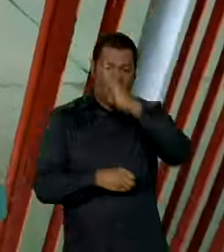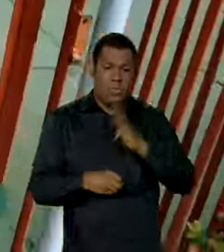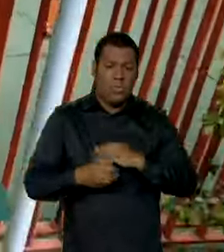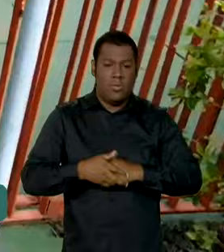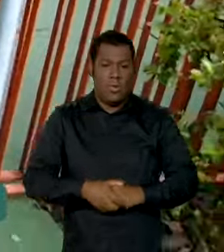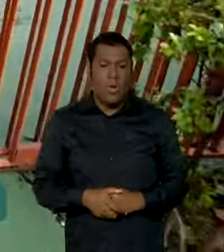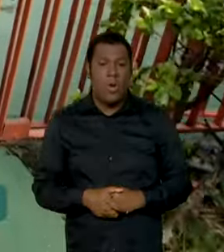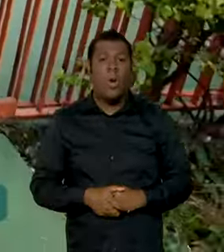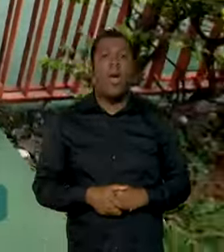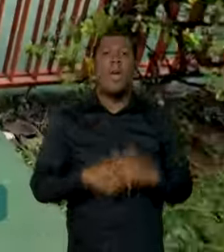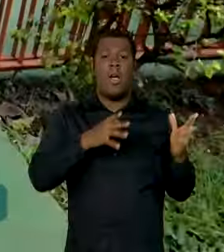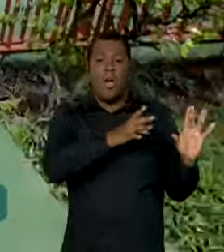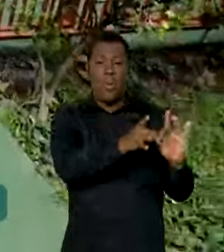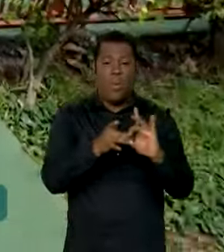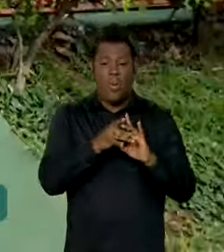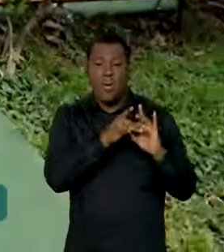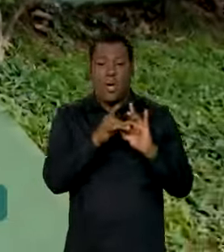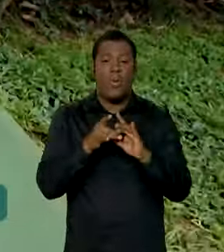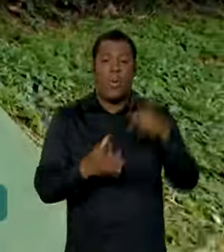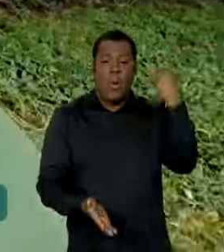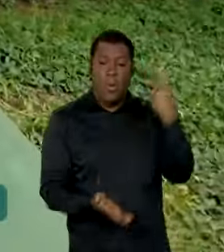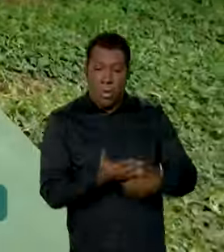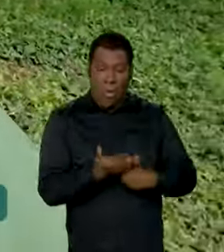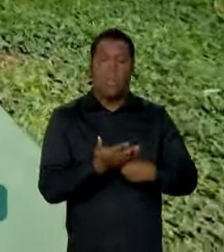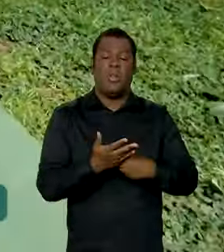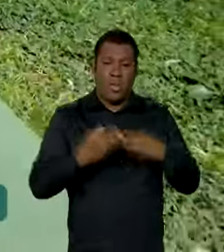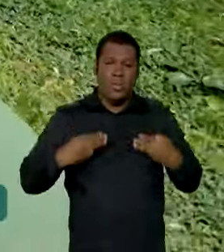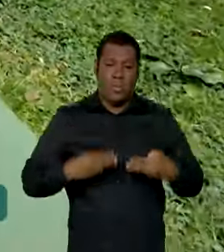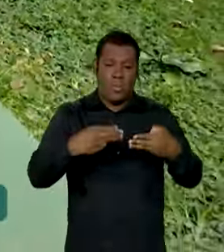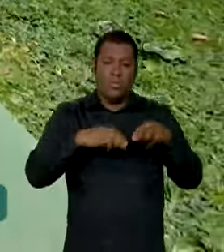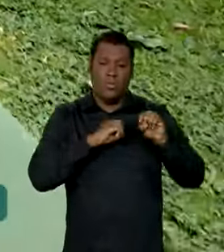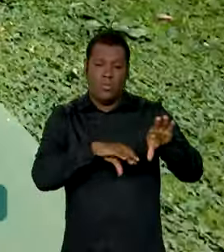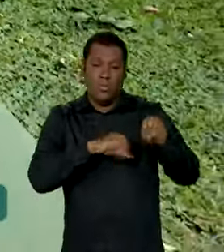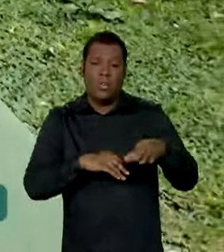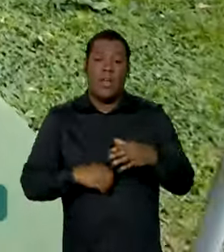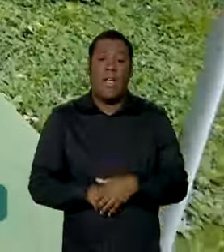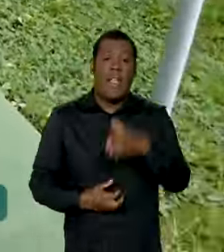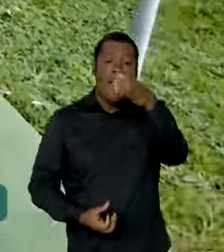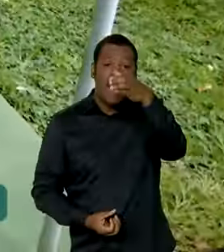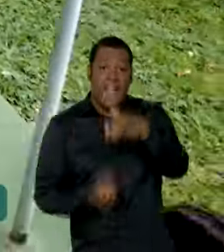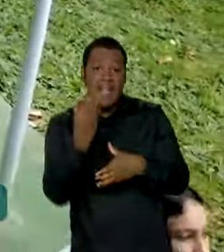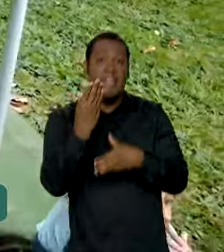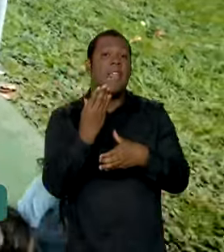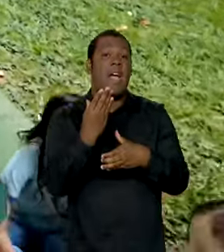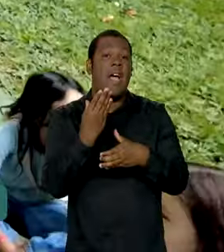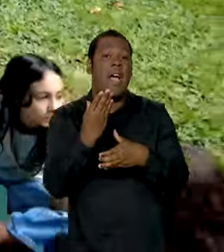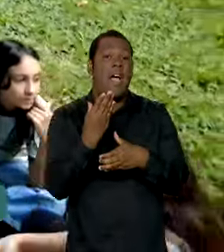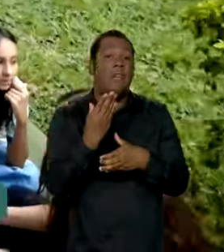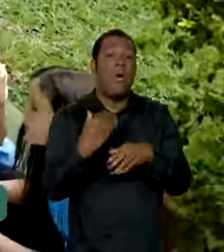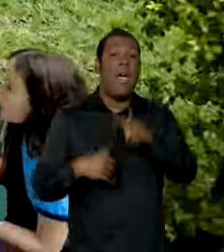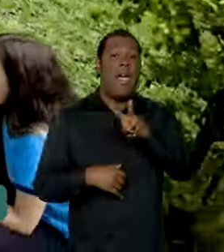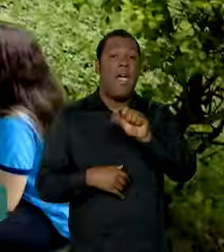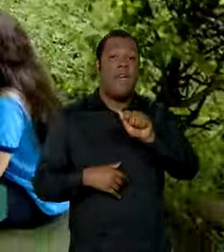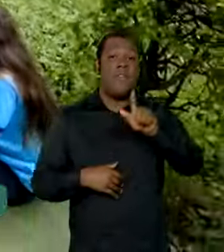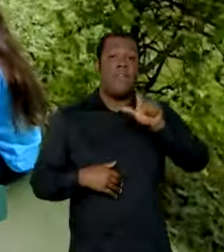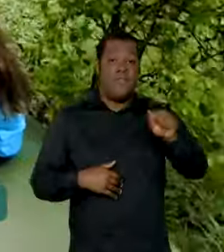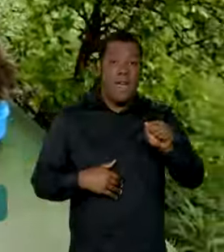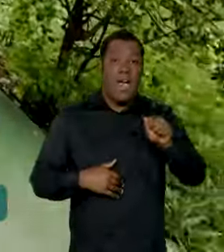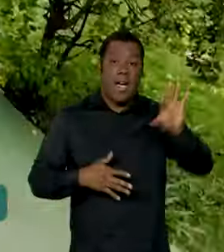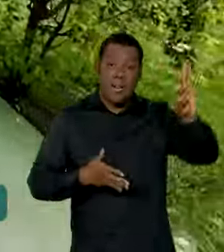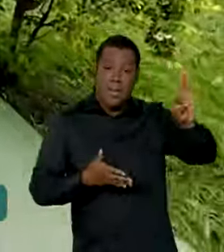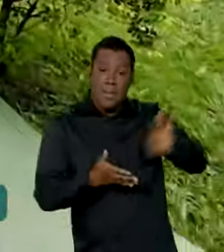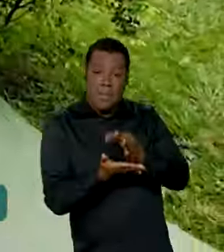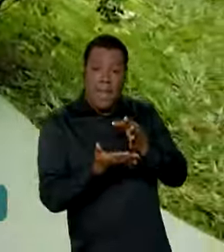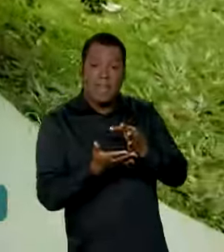Juntos, eles firmaram um pacto com o Ministério da Educação para a criação de mais de um milhão de novas matrículas em